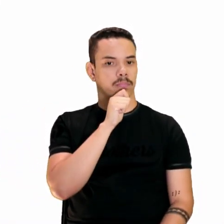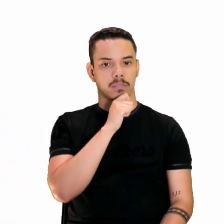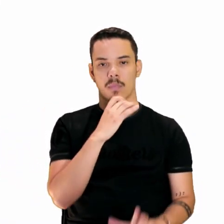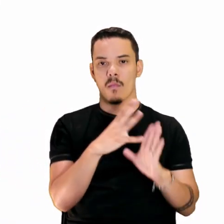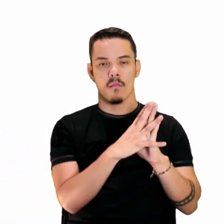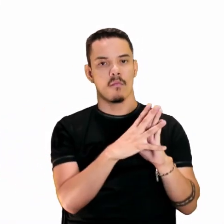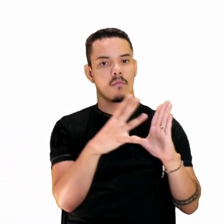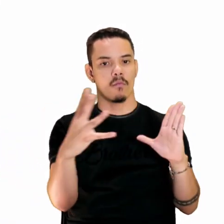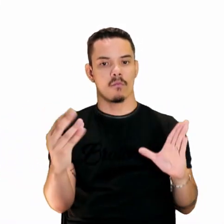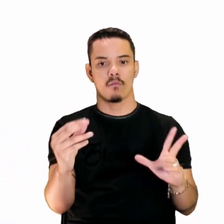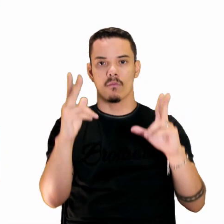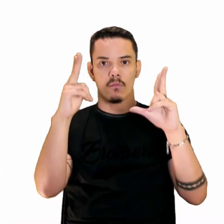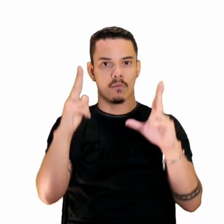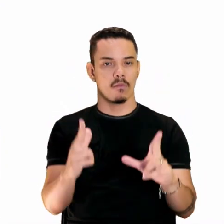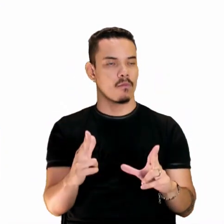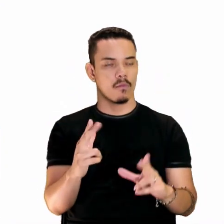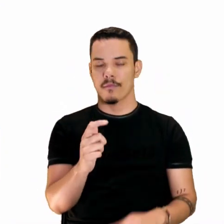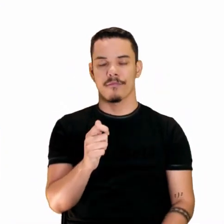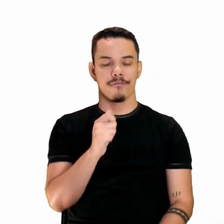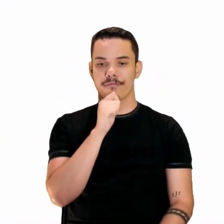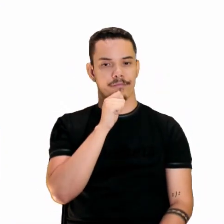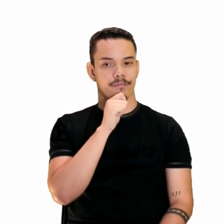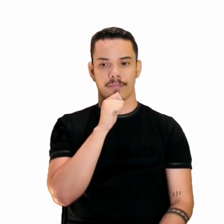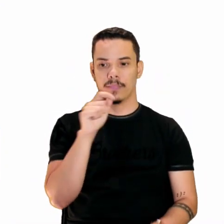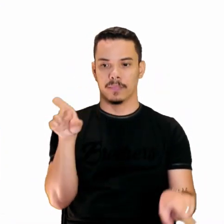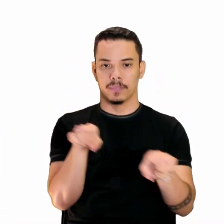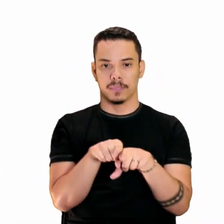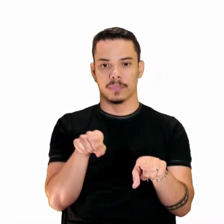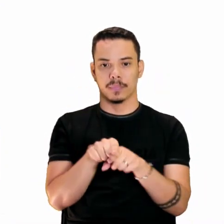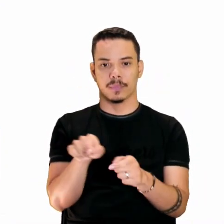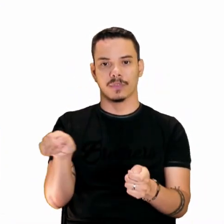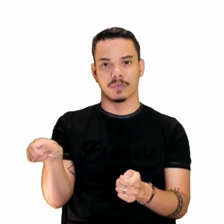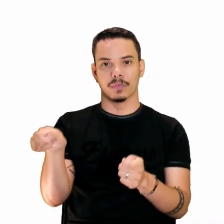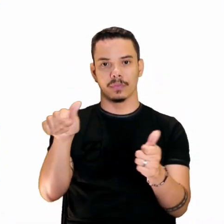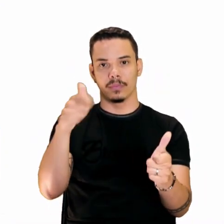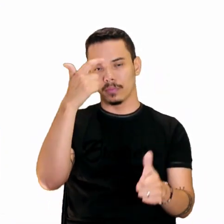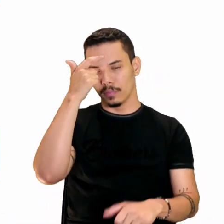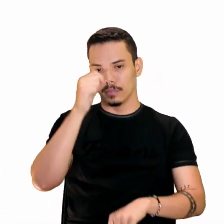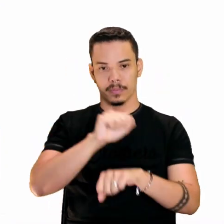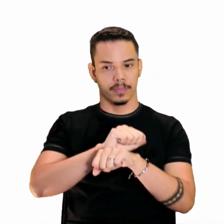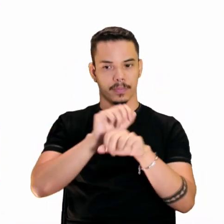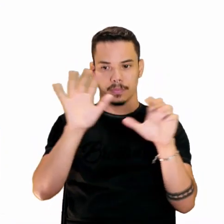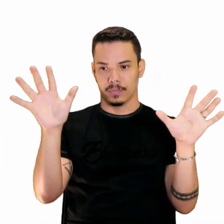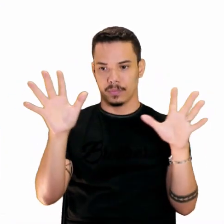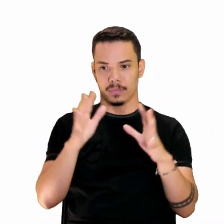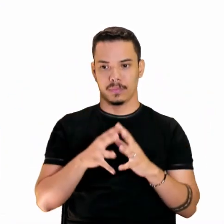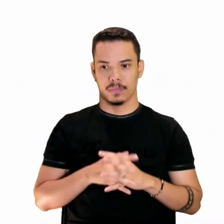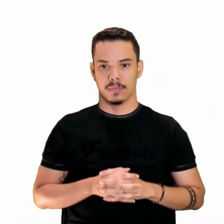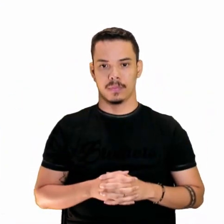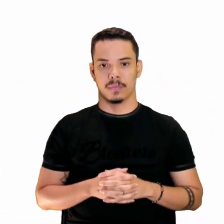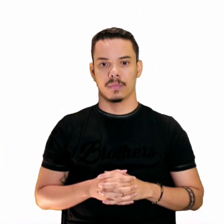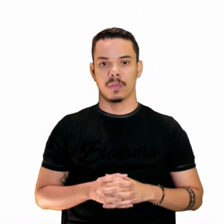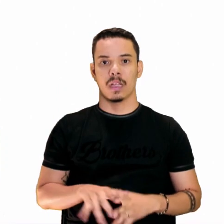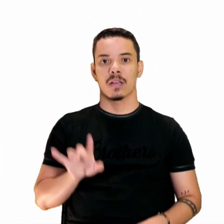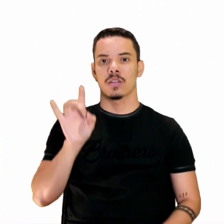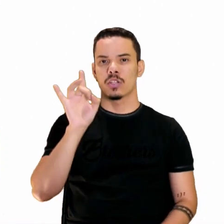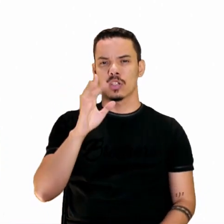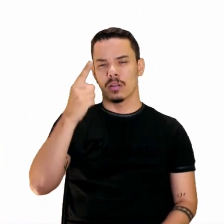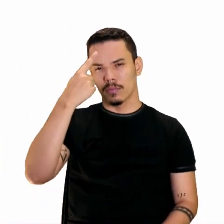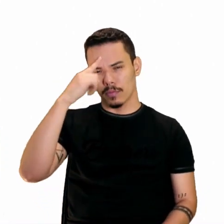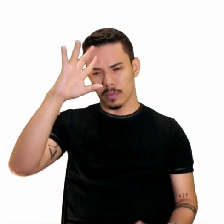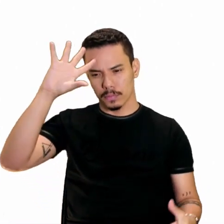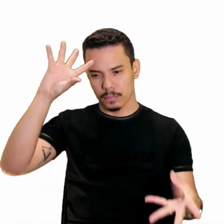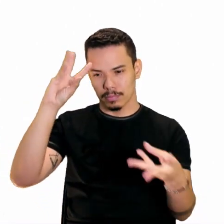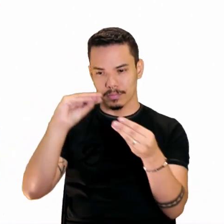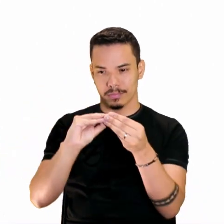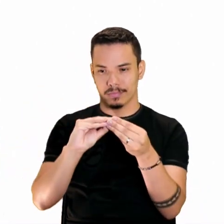cópias integrais, nem com indicações explícitas, tá? Vai estar subentendido,